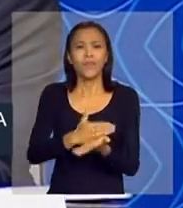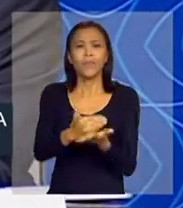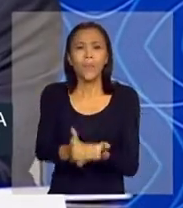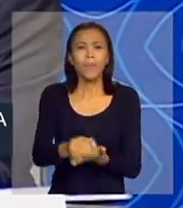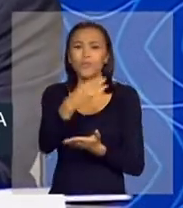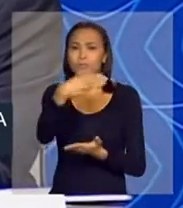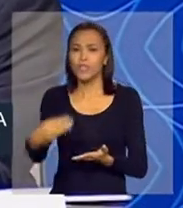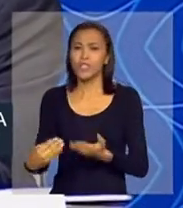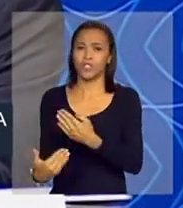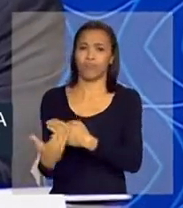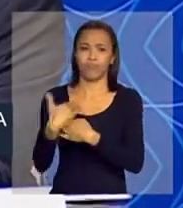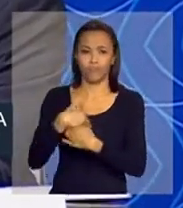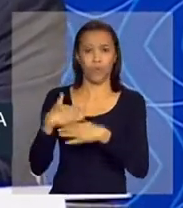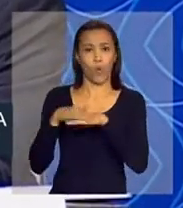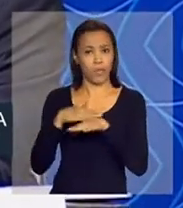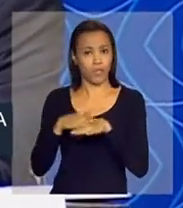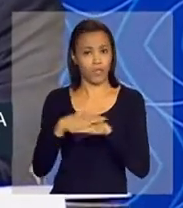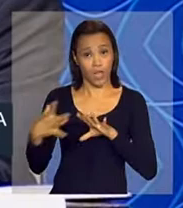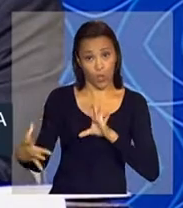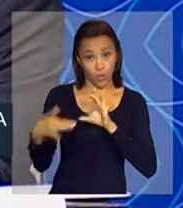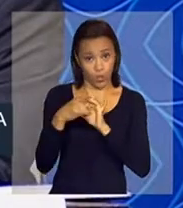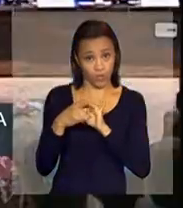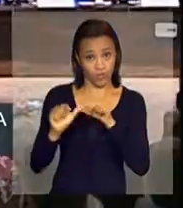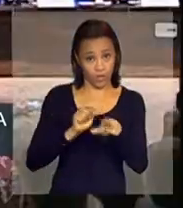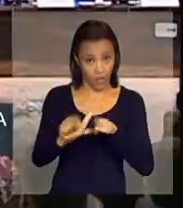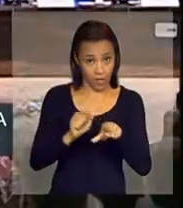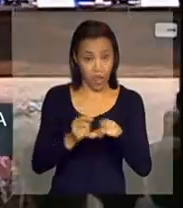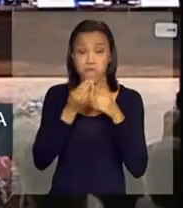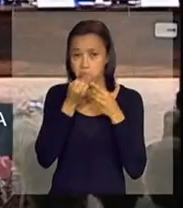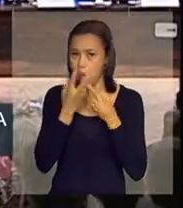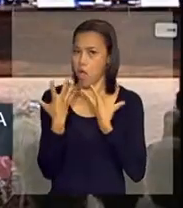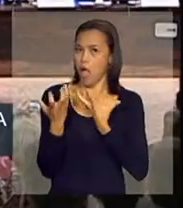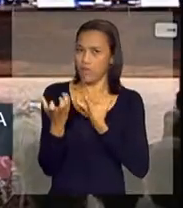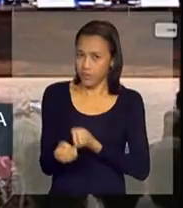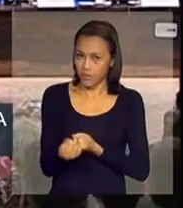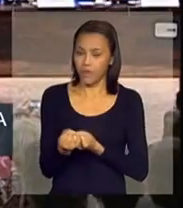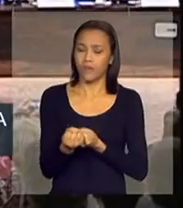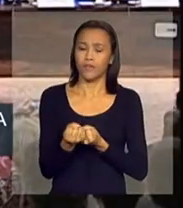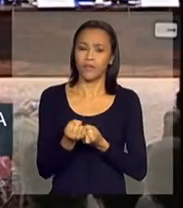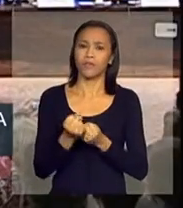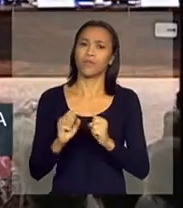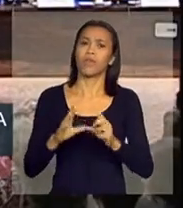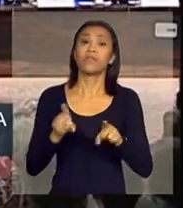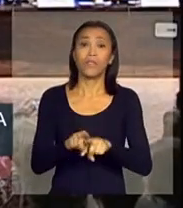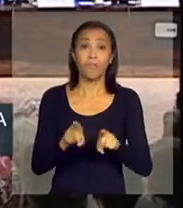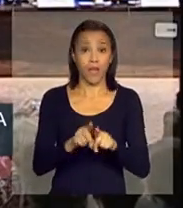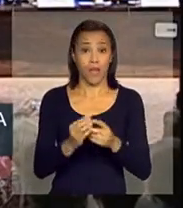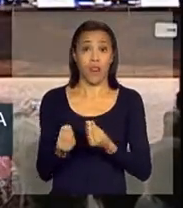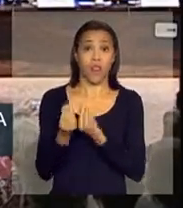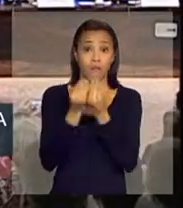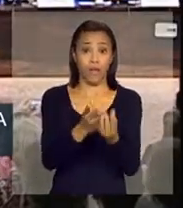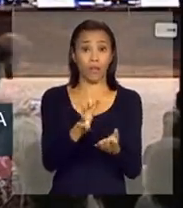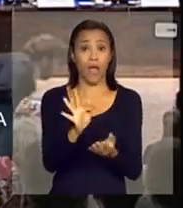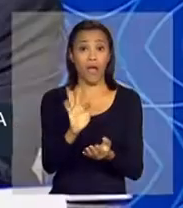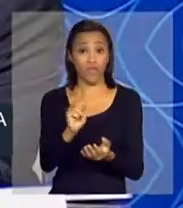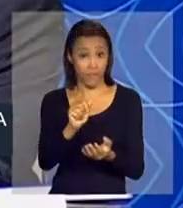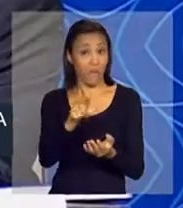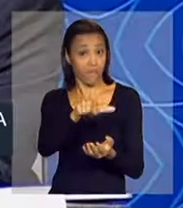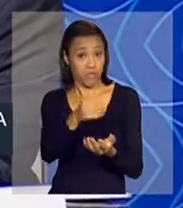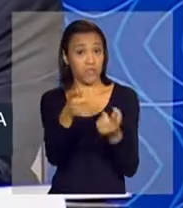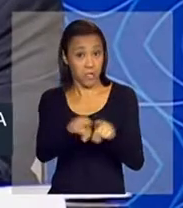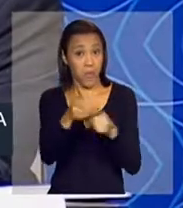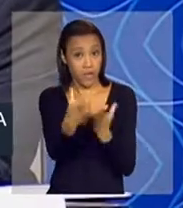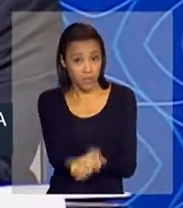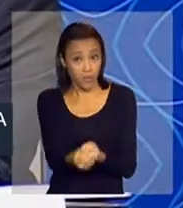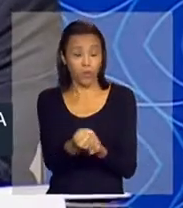e o Luiz nos propuseram trabalhar em conjunto nisso, foi muito bem aceito, foi levado à FIFA, a FIFA aceitou. Nós trabalhamos desde o início